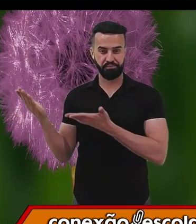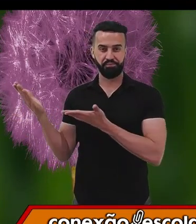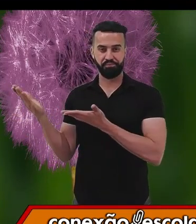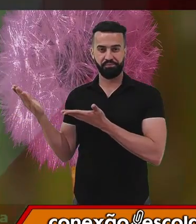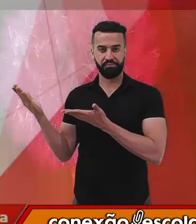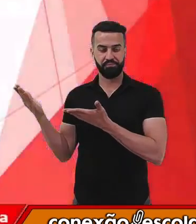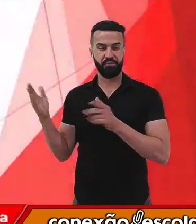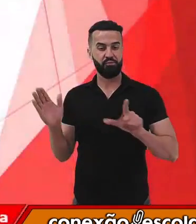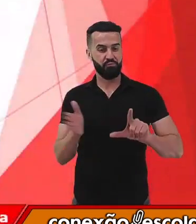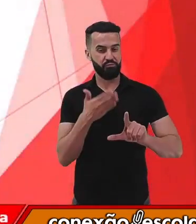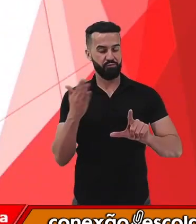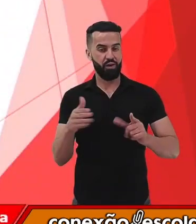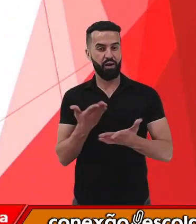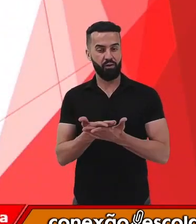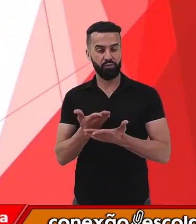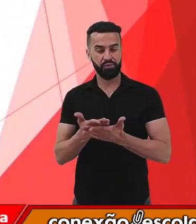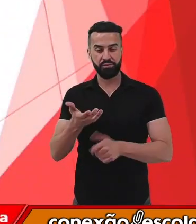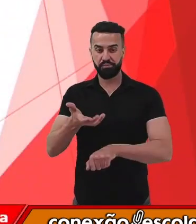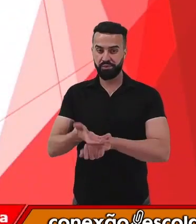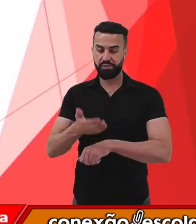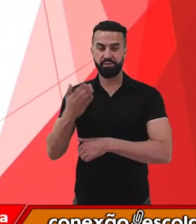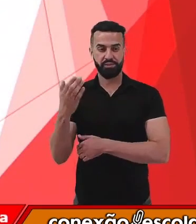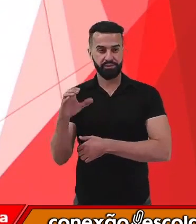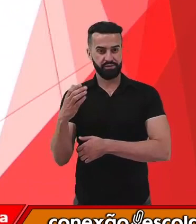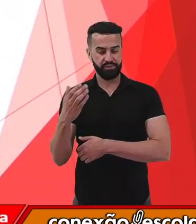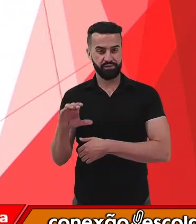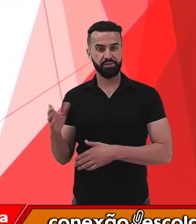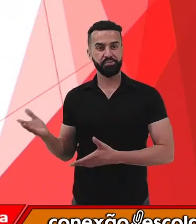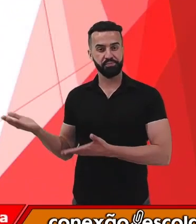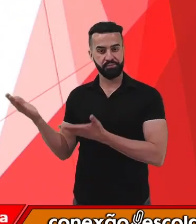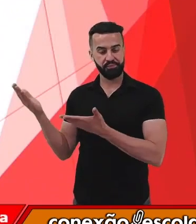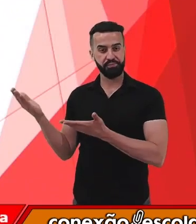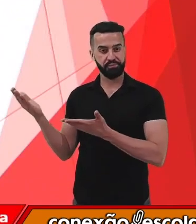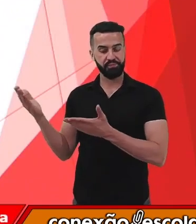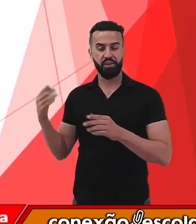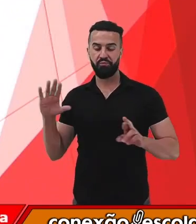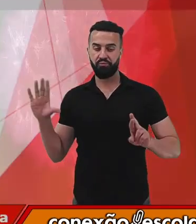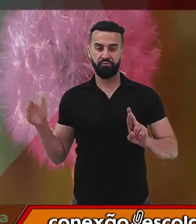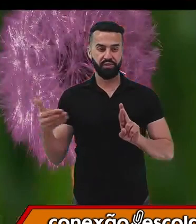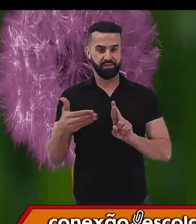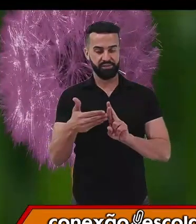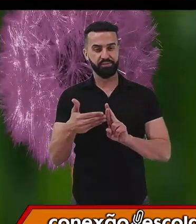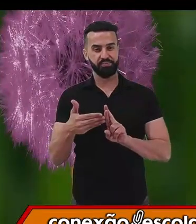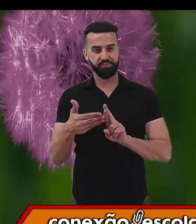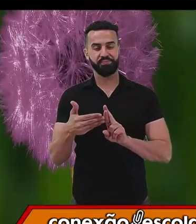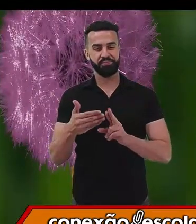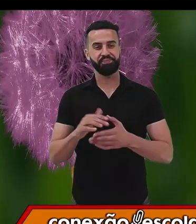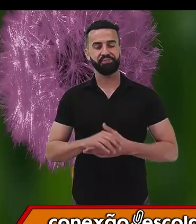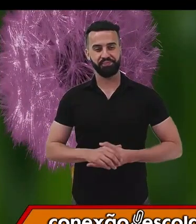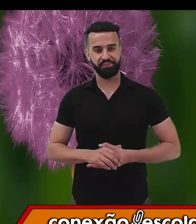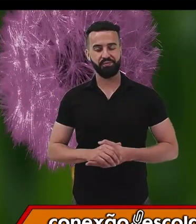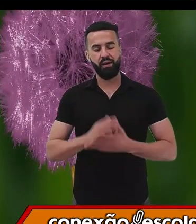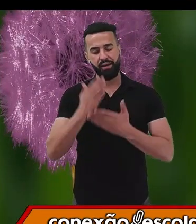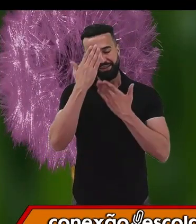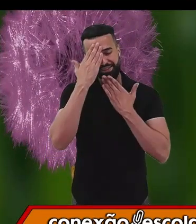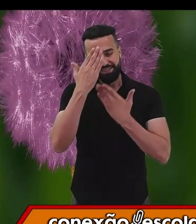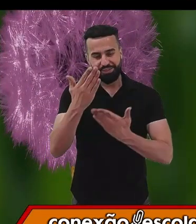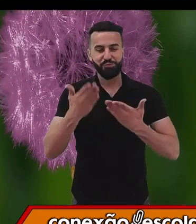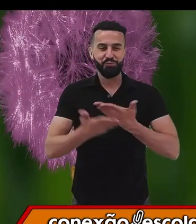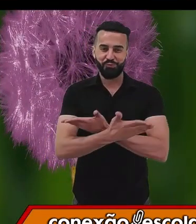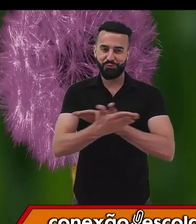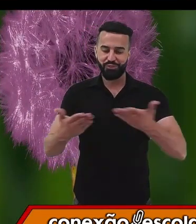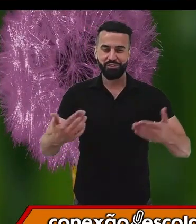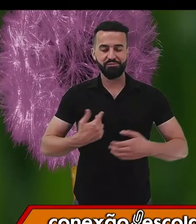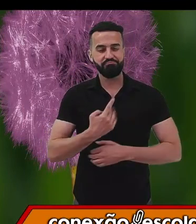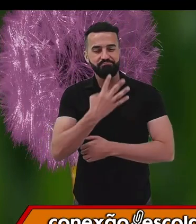hoje, de ciências da natureza, e também as referências. Eu gostaria de agradecer a sua